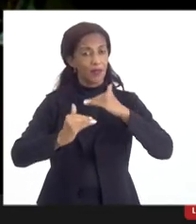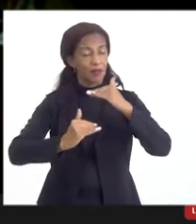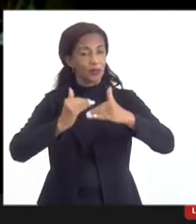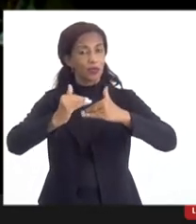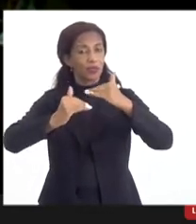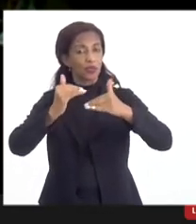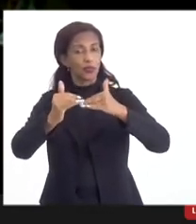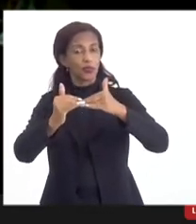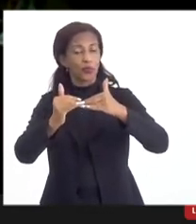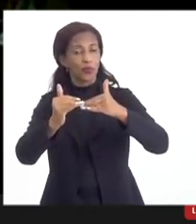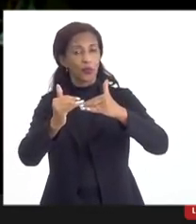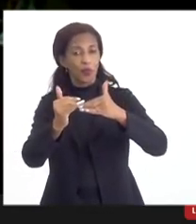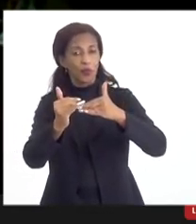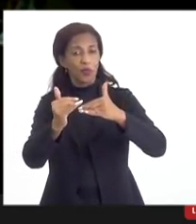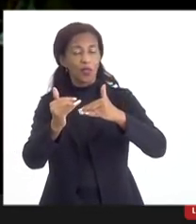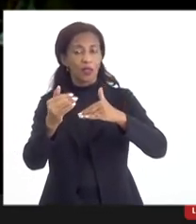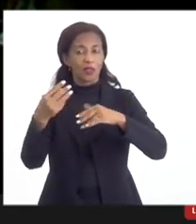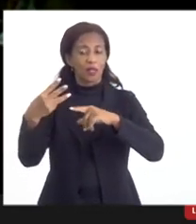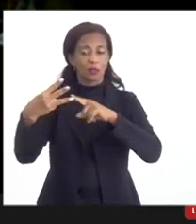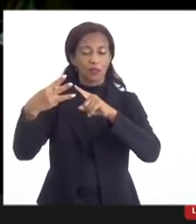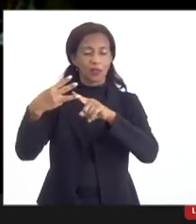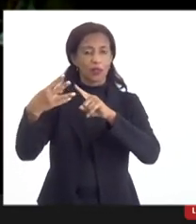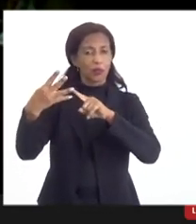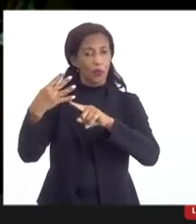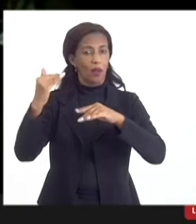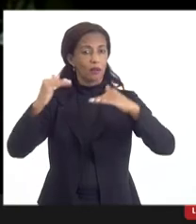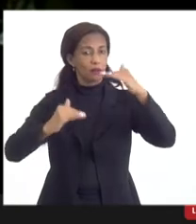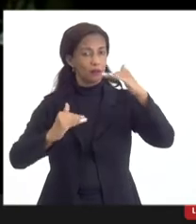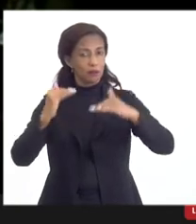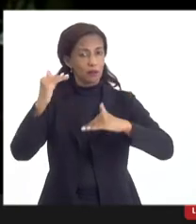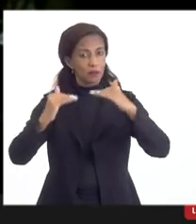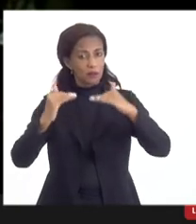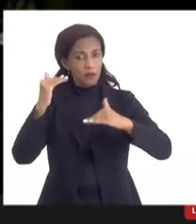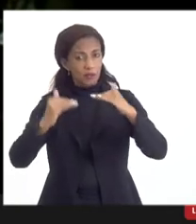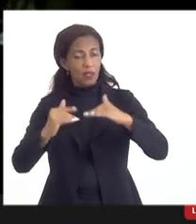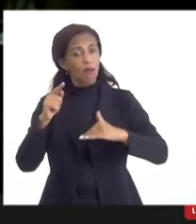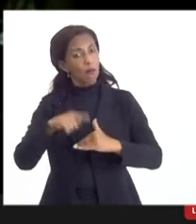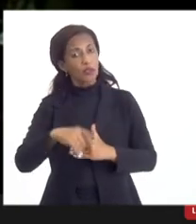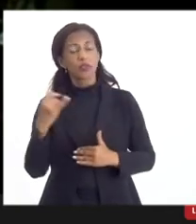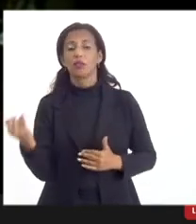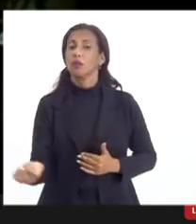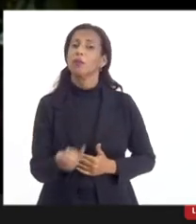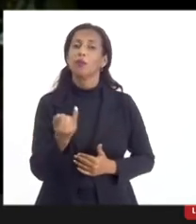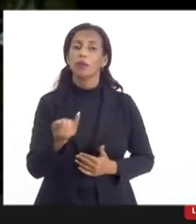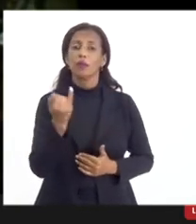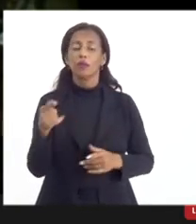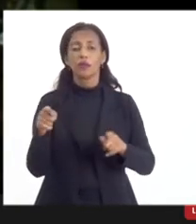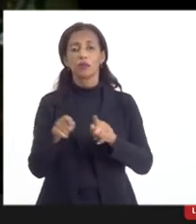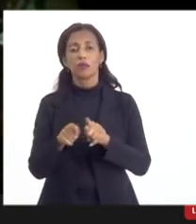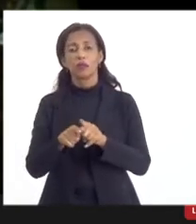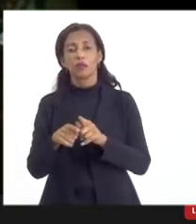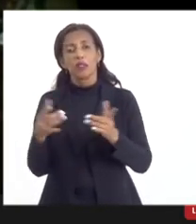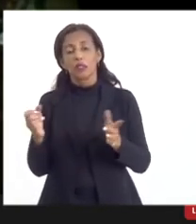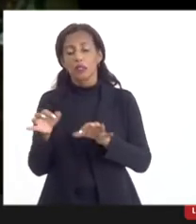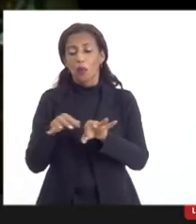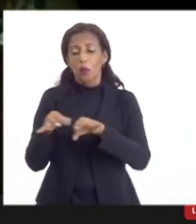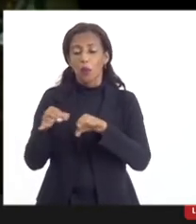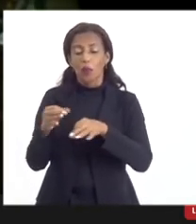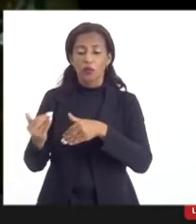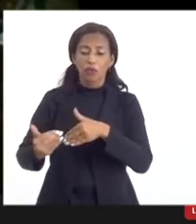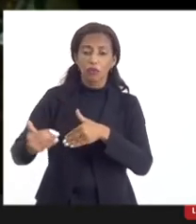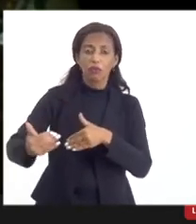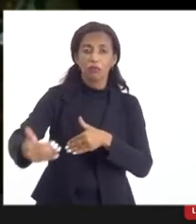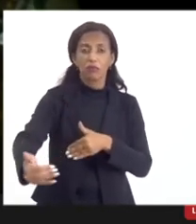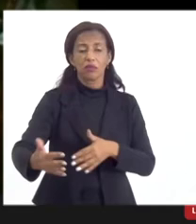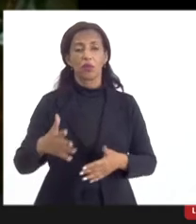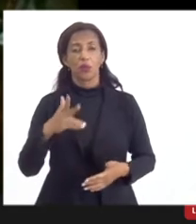que estão no terceiro ou no quarto nível, mas que são fundamentais, senão o projeto não anda. Então,